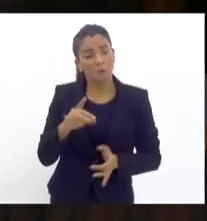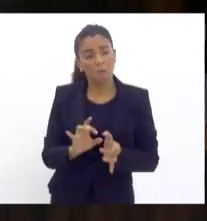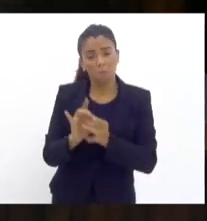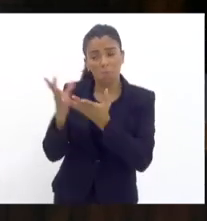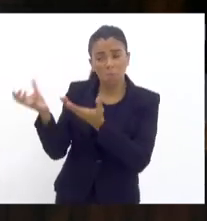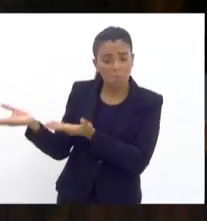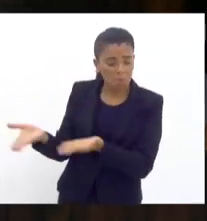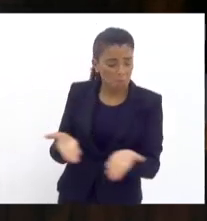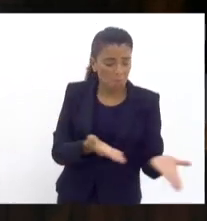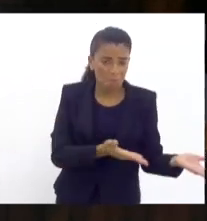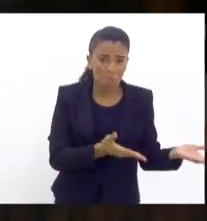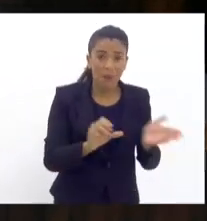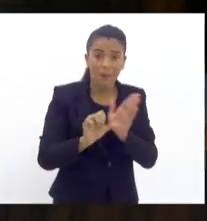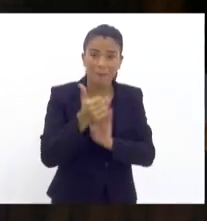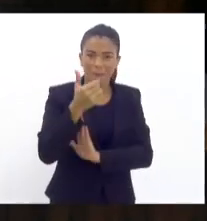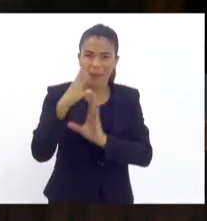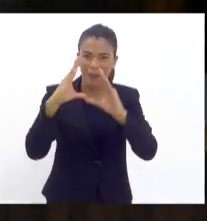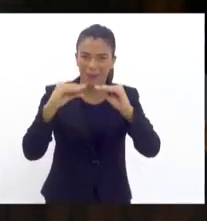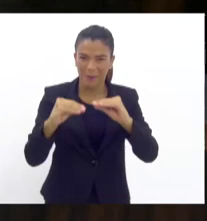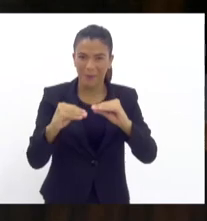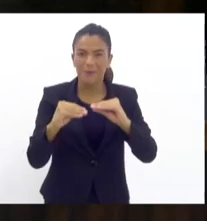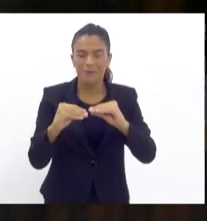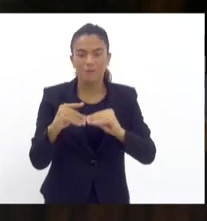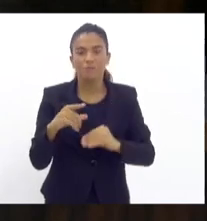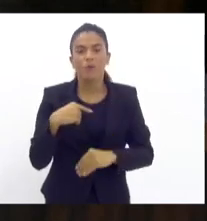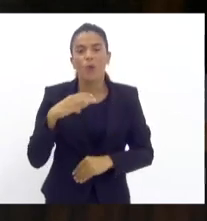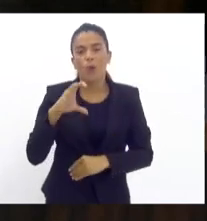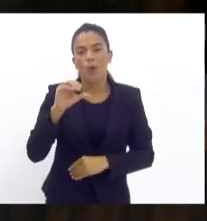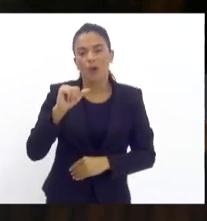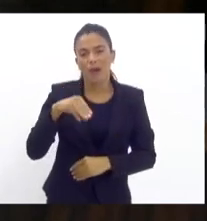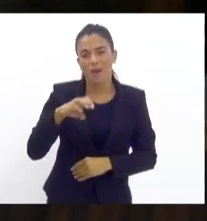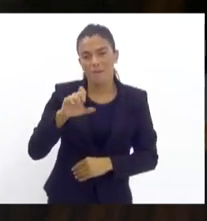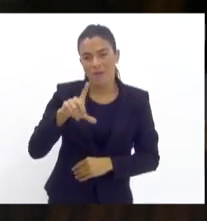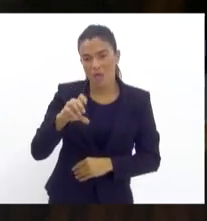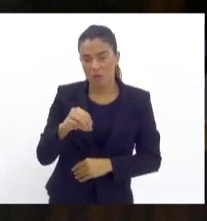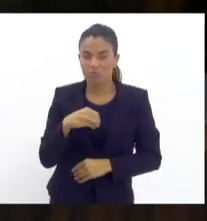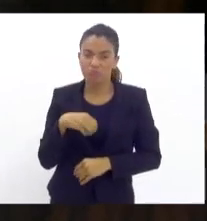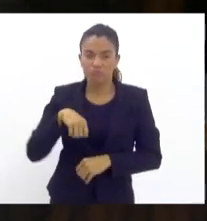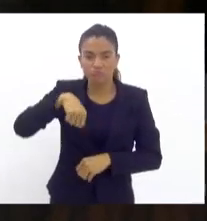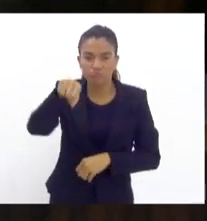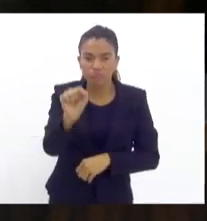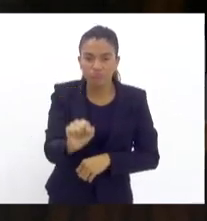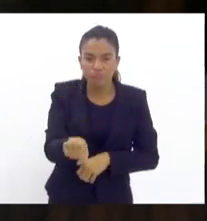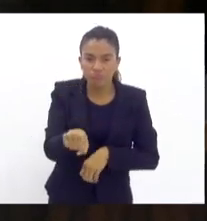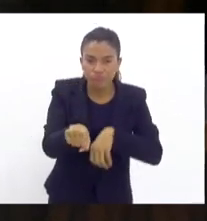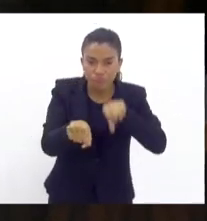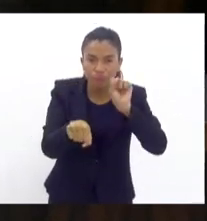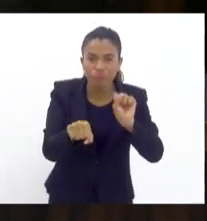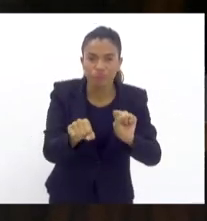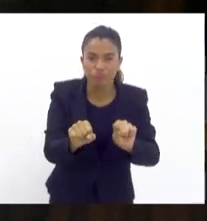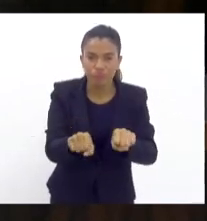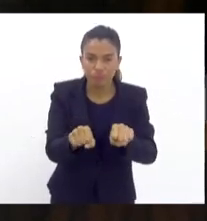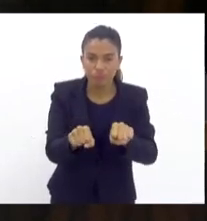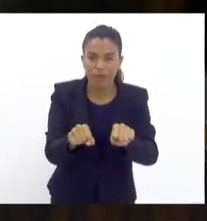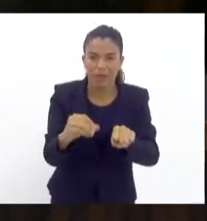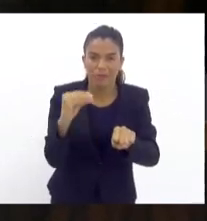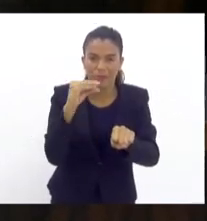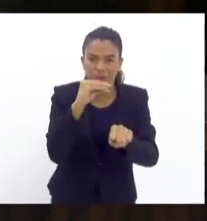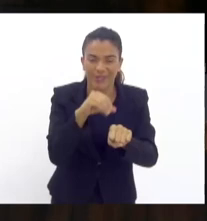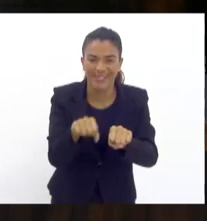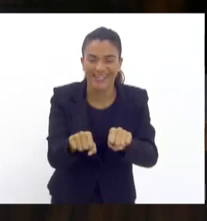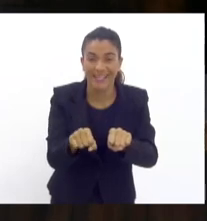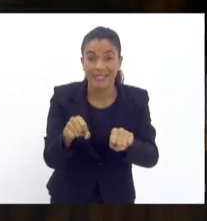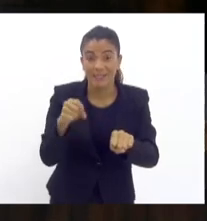na primeira noite o camelo coloca uma pata para se aquecer do frio. na segunda